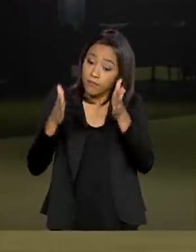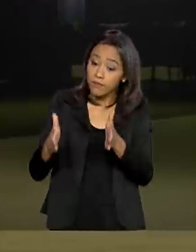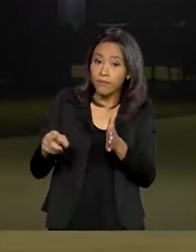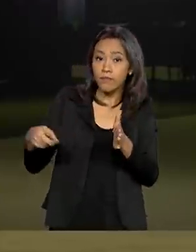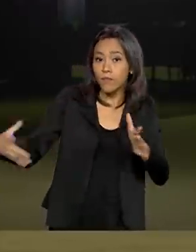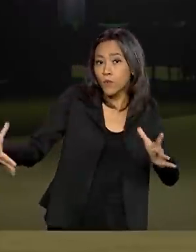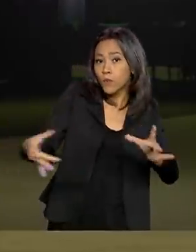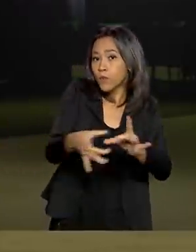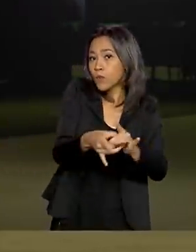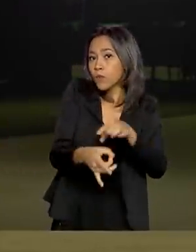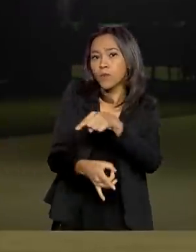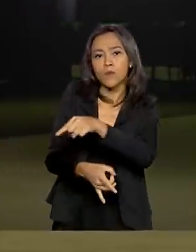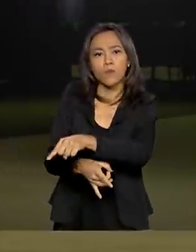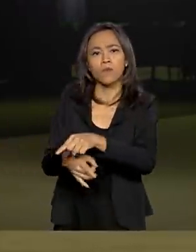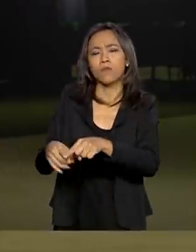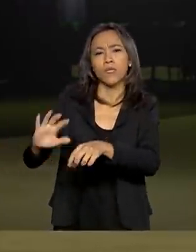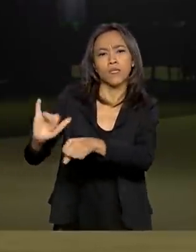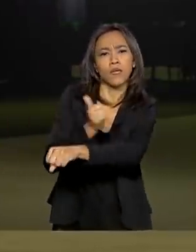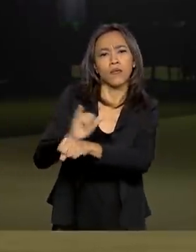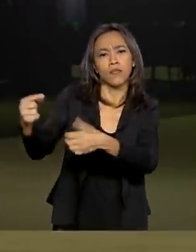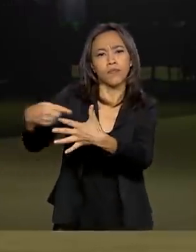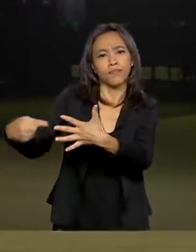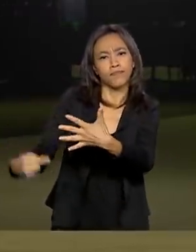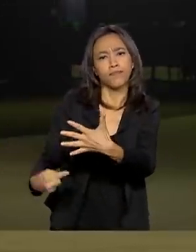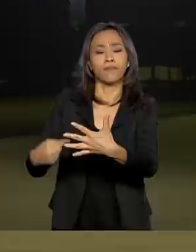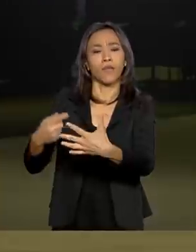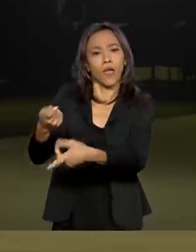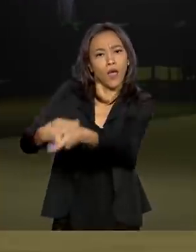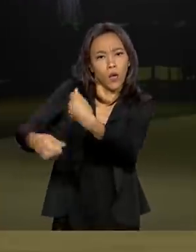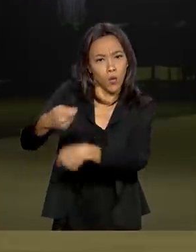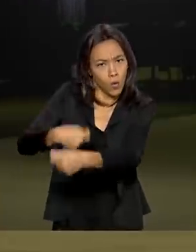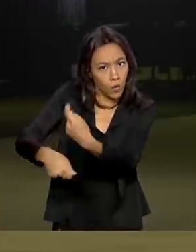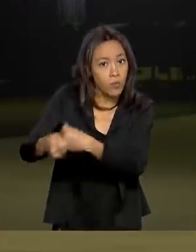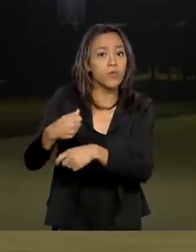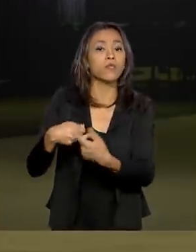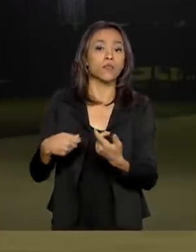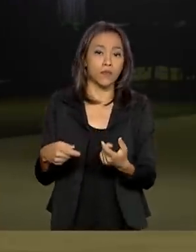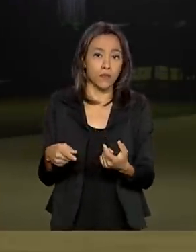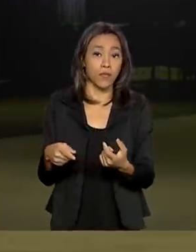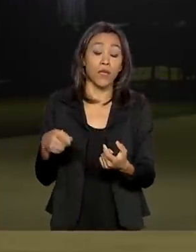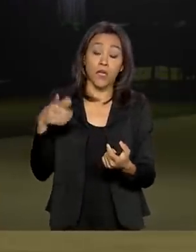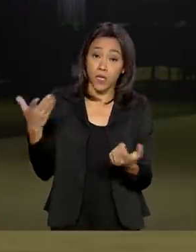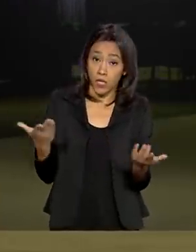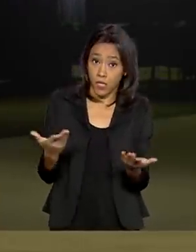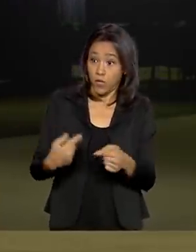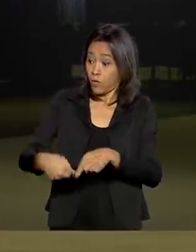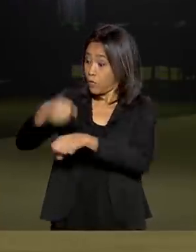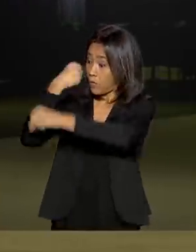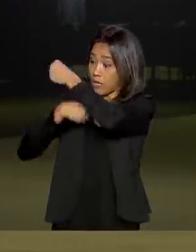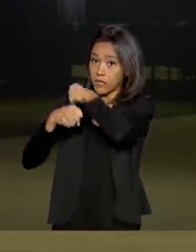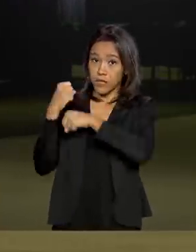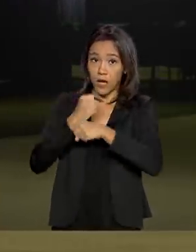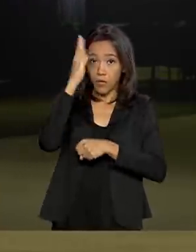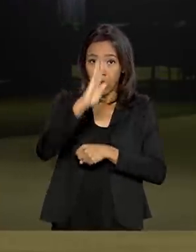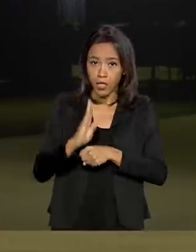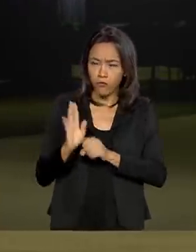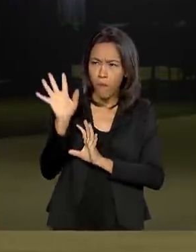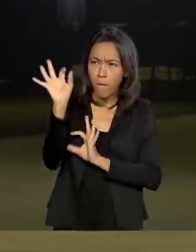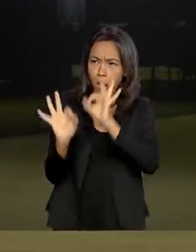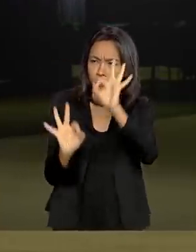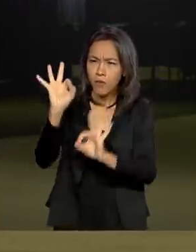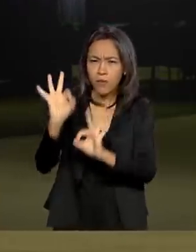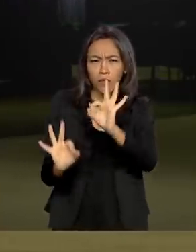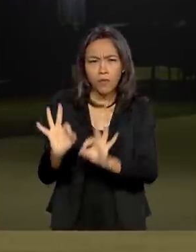também as medidas econômicas. O Brasil, que foi colocado em ordem no ano passado, nós